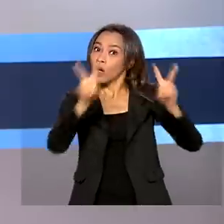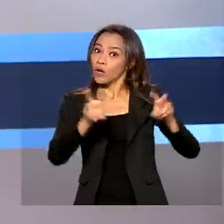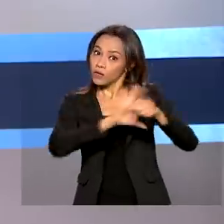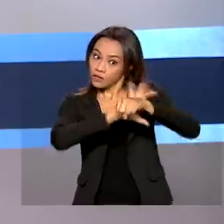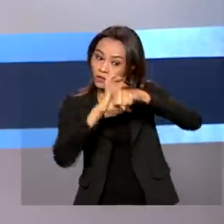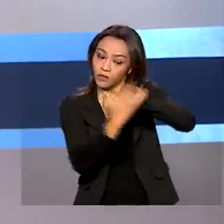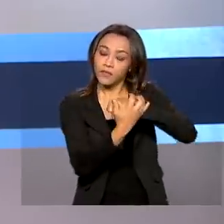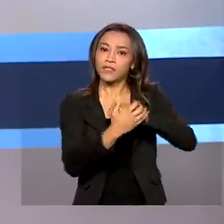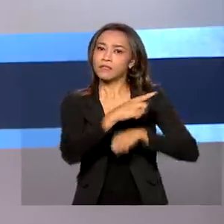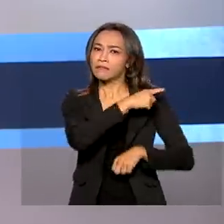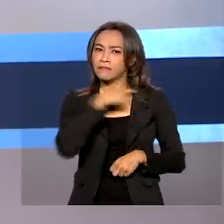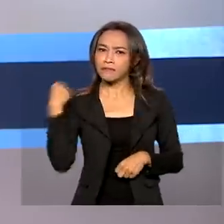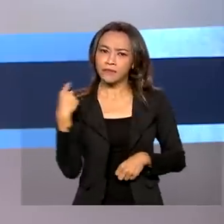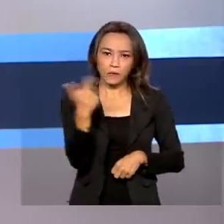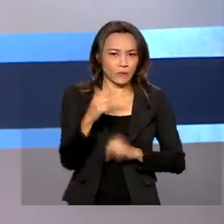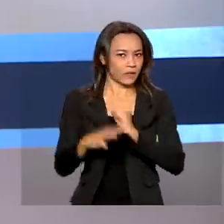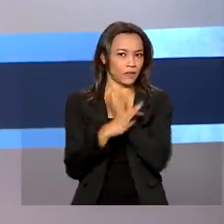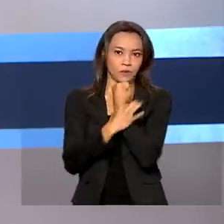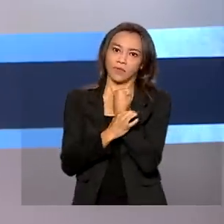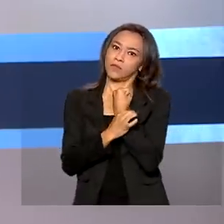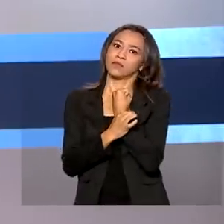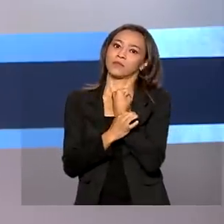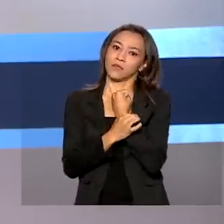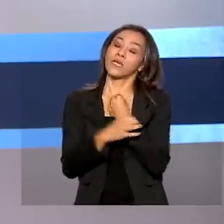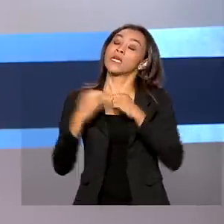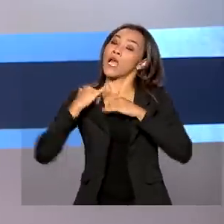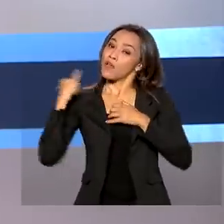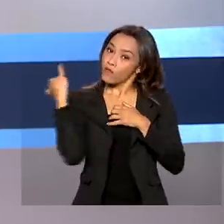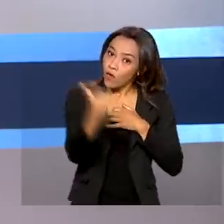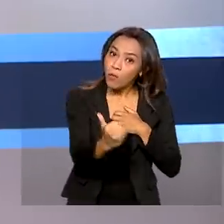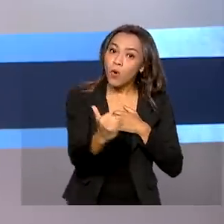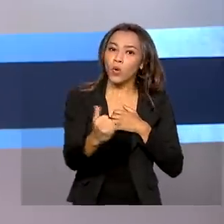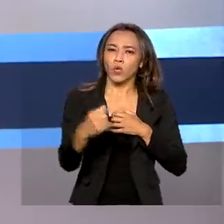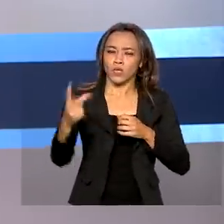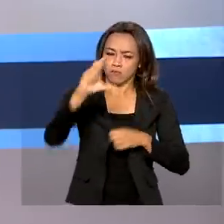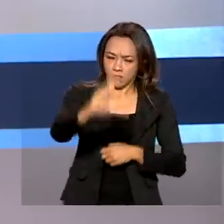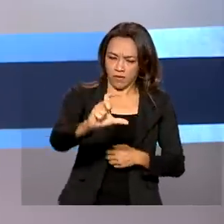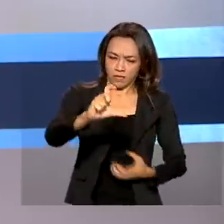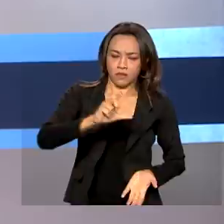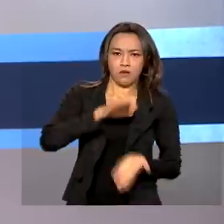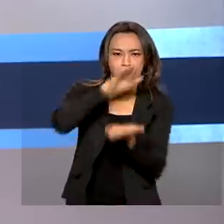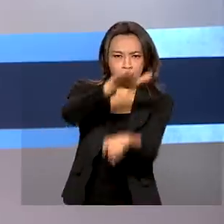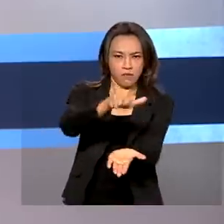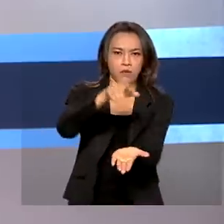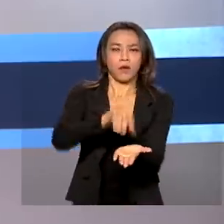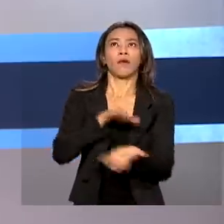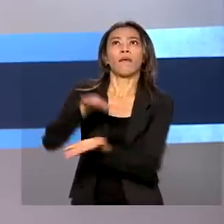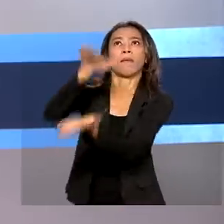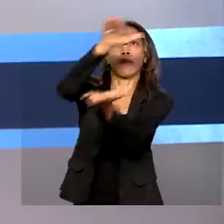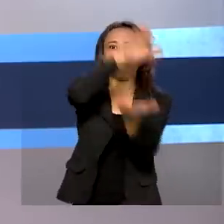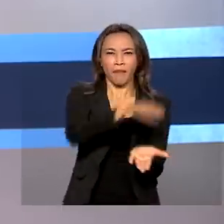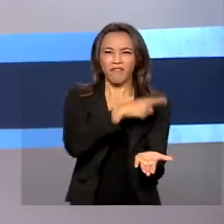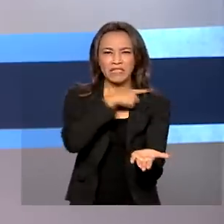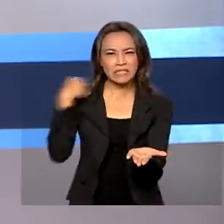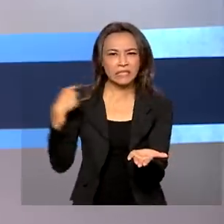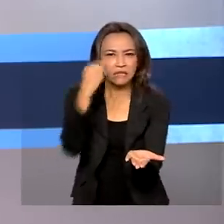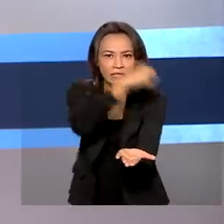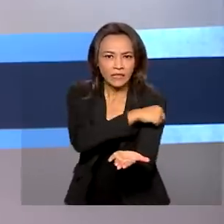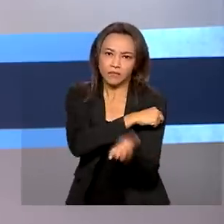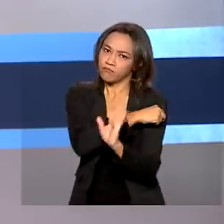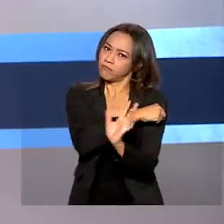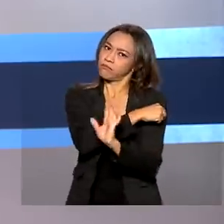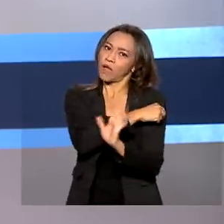tem garantia de eficácia e segurança. O Ministério informou que nenhuma dose é entregue aos estados e Distrito Federal vencida e cabe aos